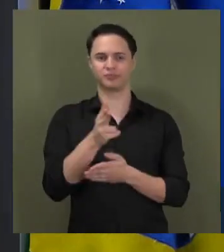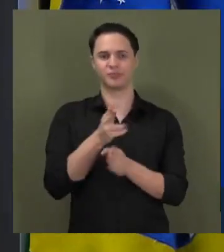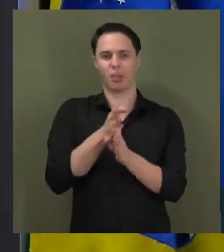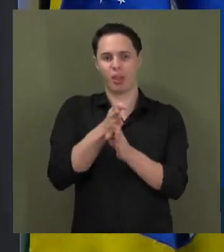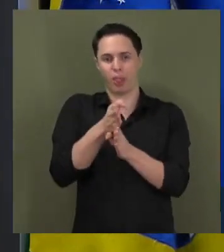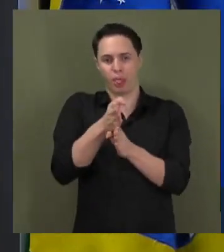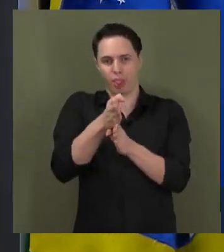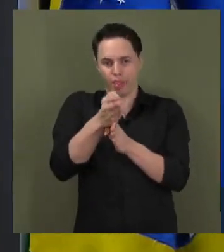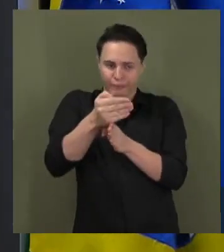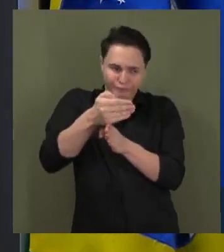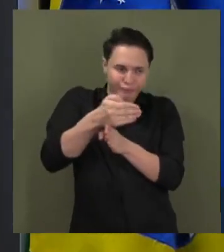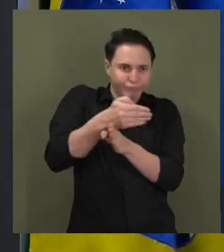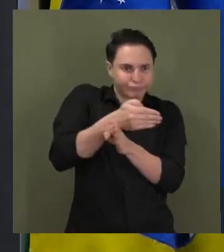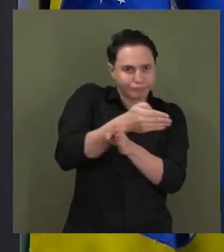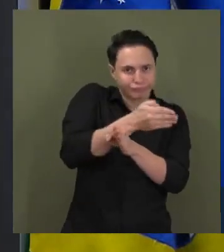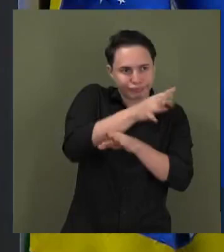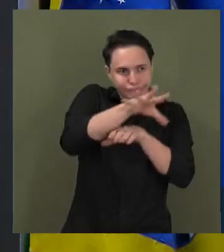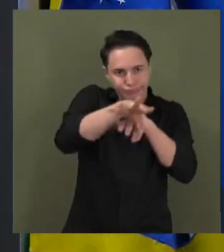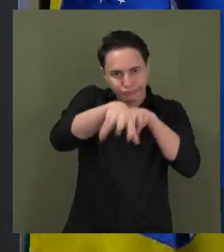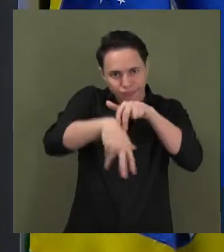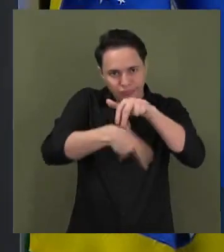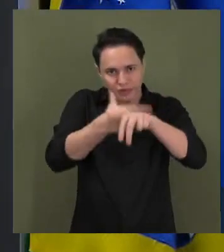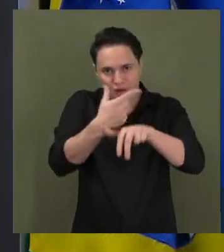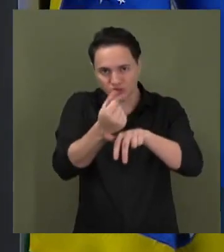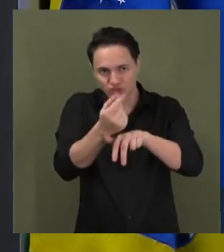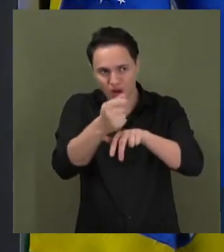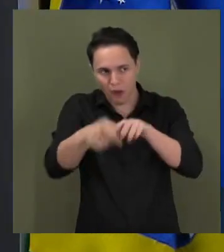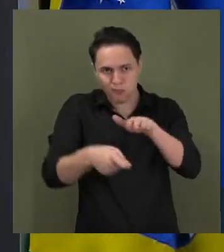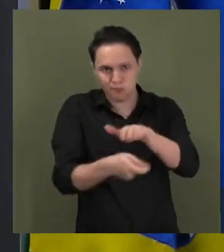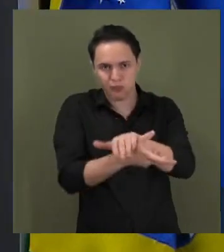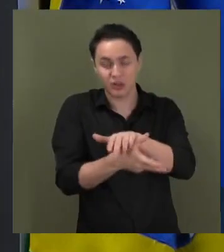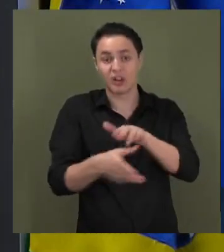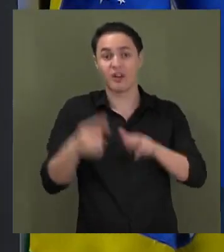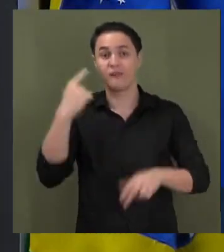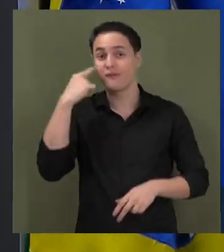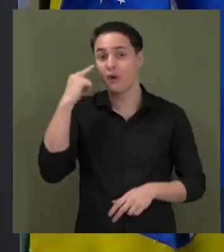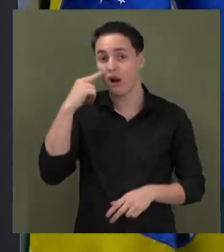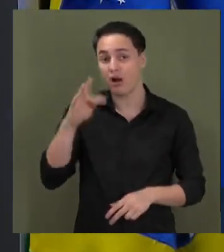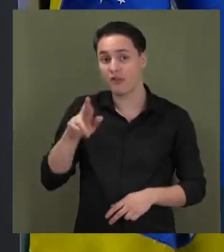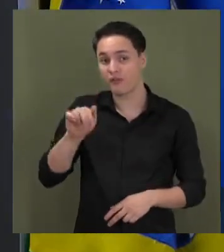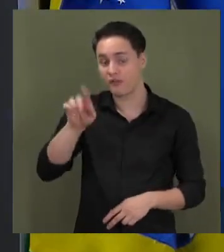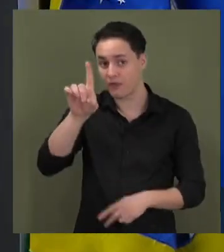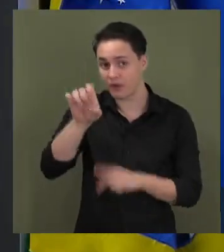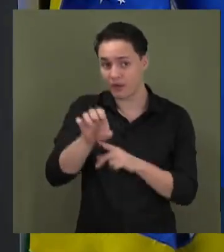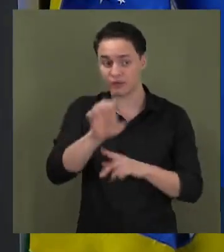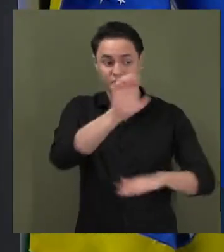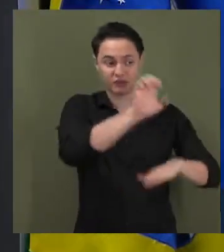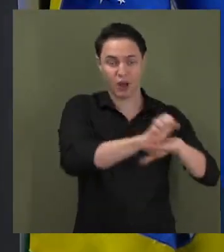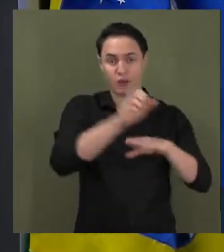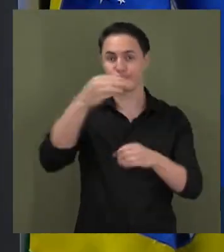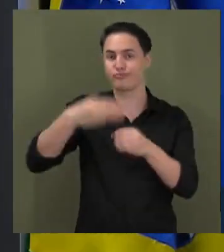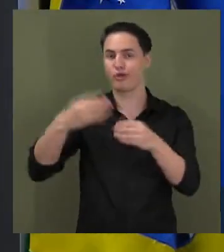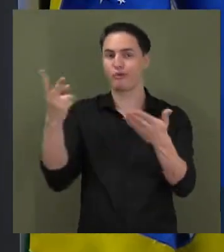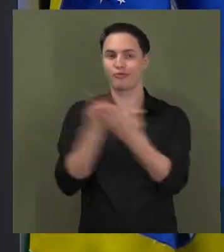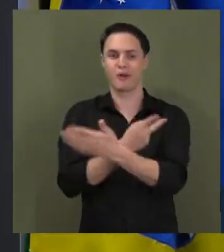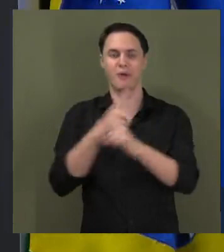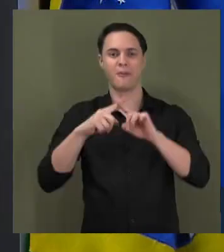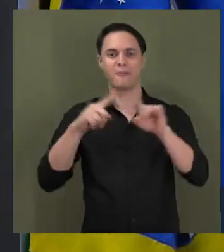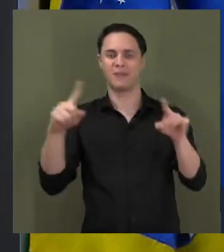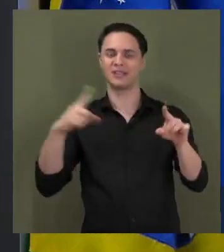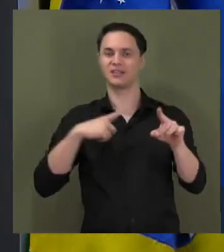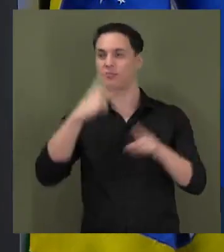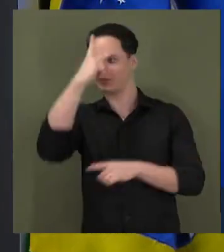milhões e milhões de reais em fraudes, superfaturamentos em estados e municípios, mas nós fomos